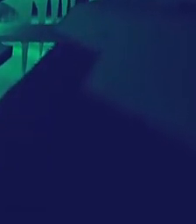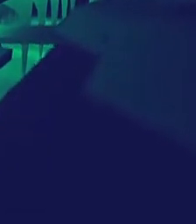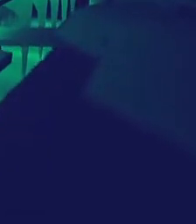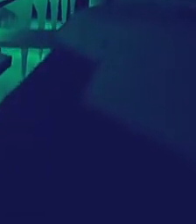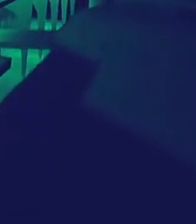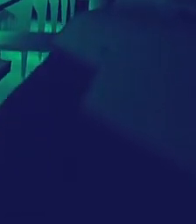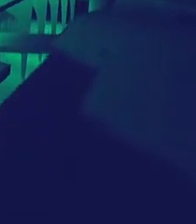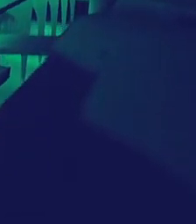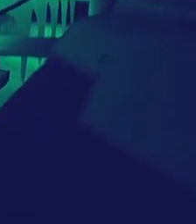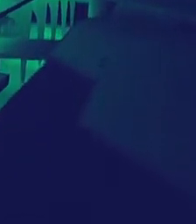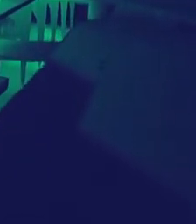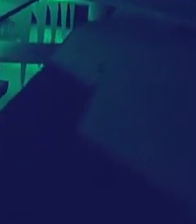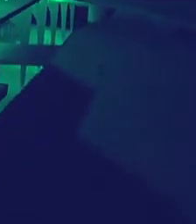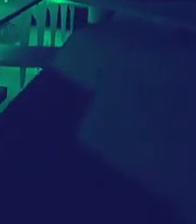Abertura